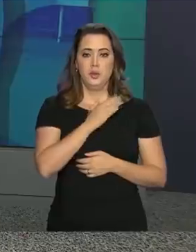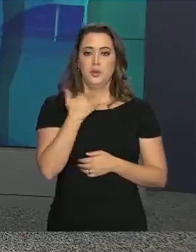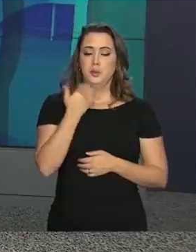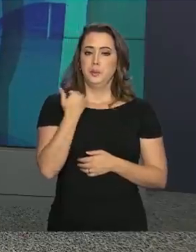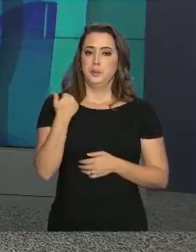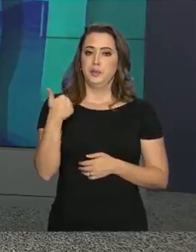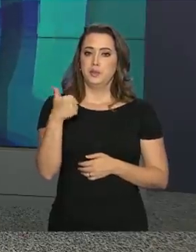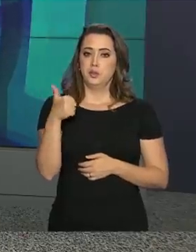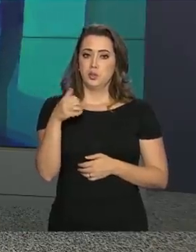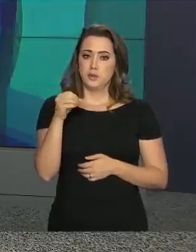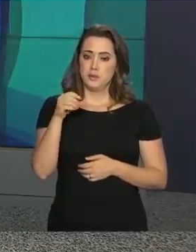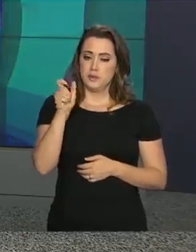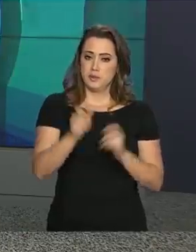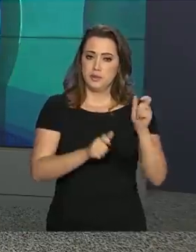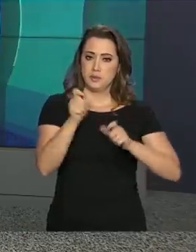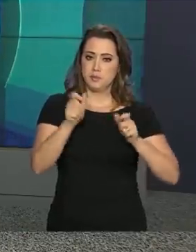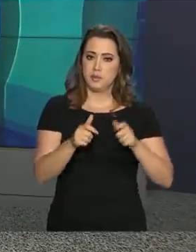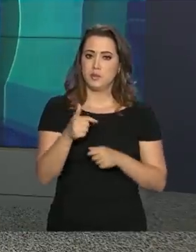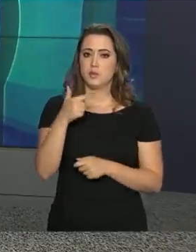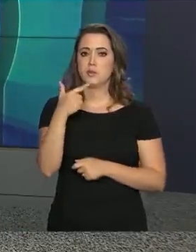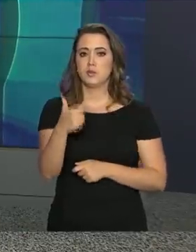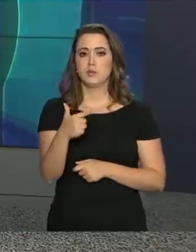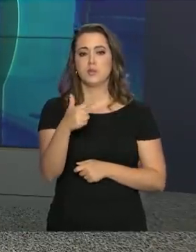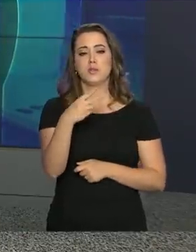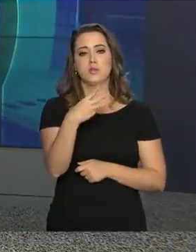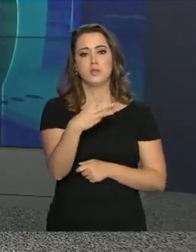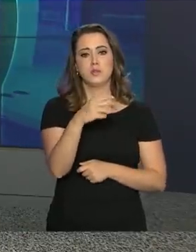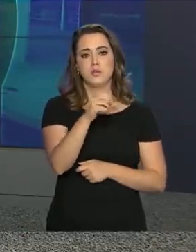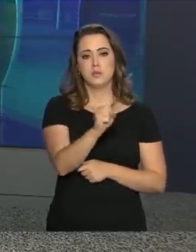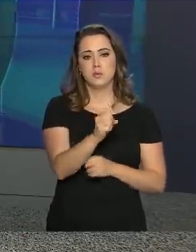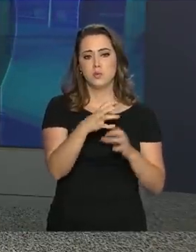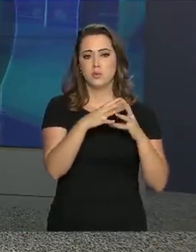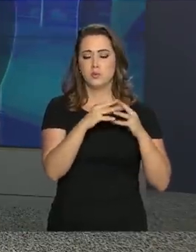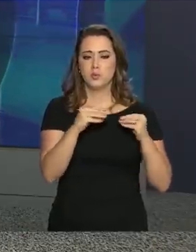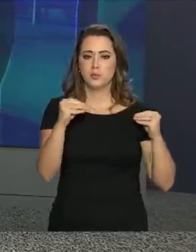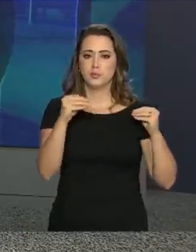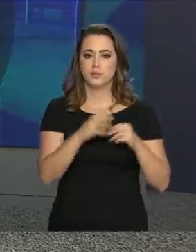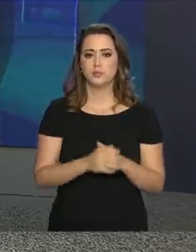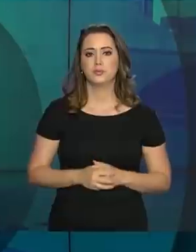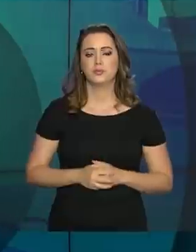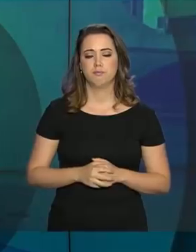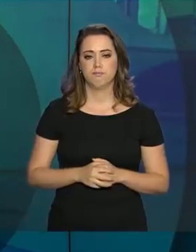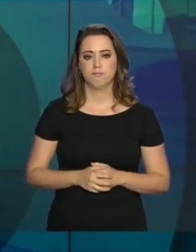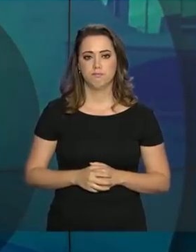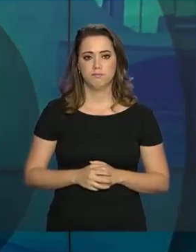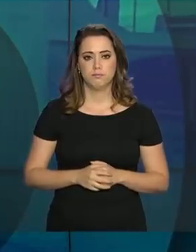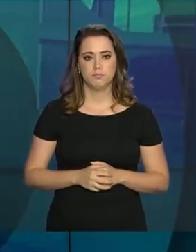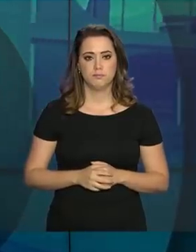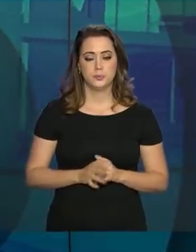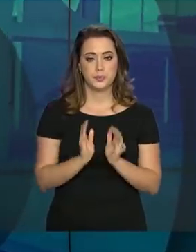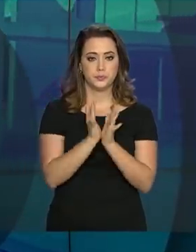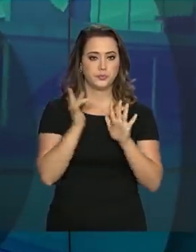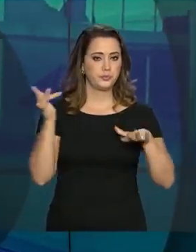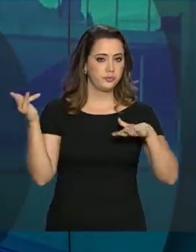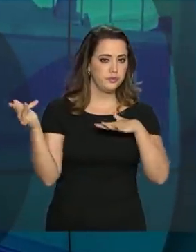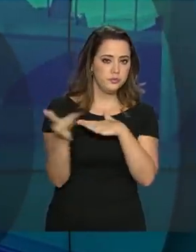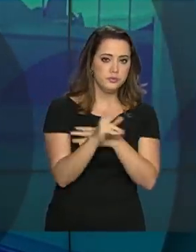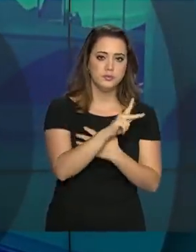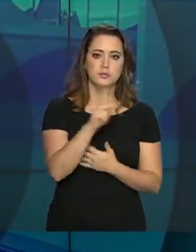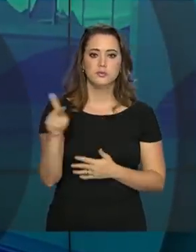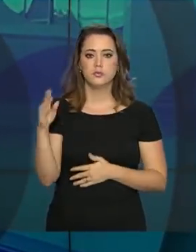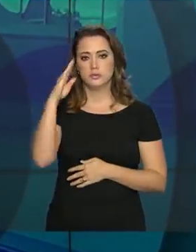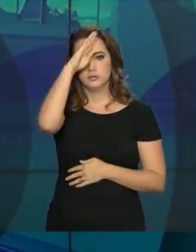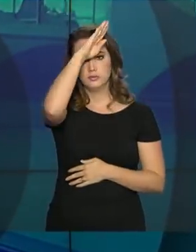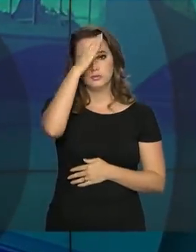morte de 110 pessoas e 238 estão desaparecidas. Pelas redes sociais, o presidente